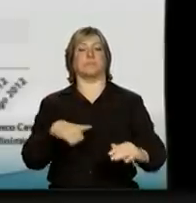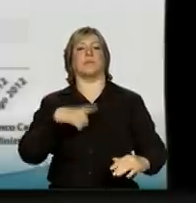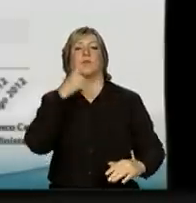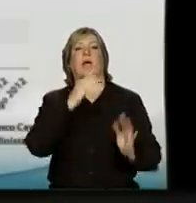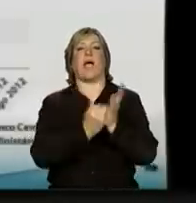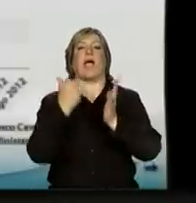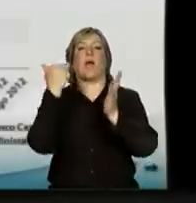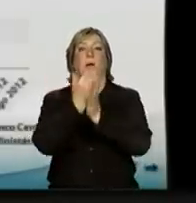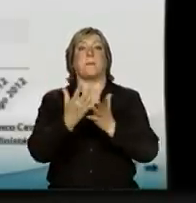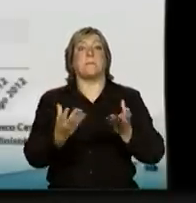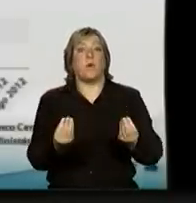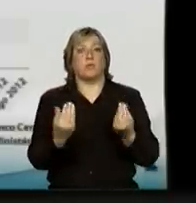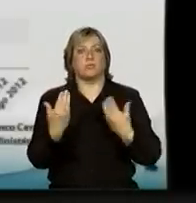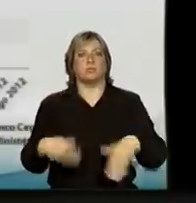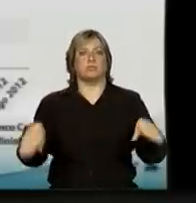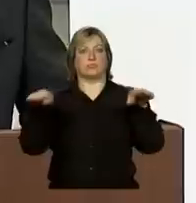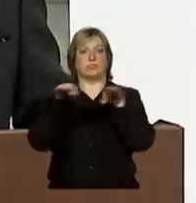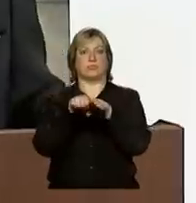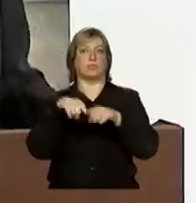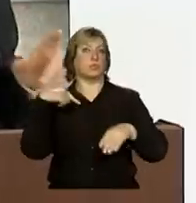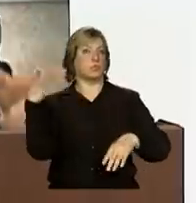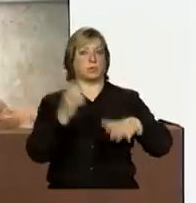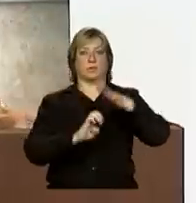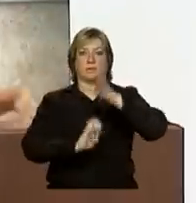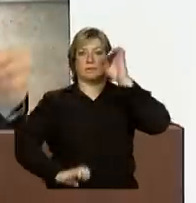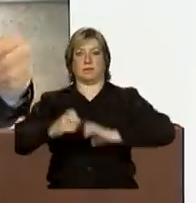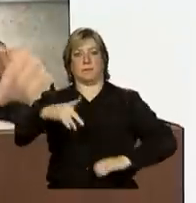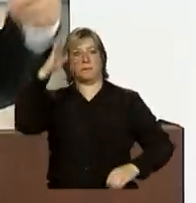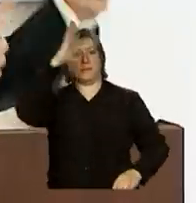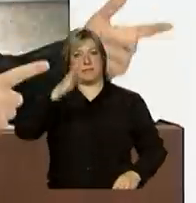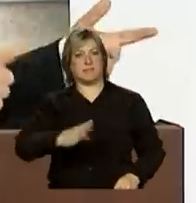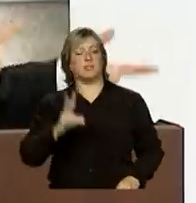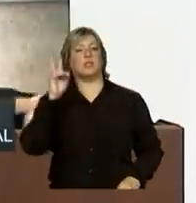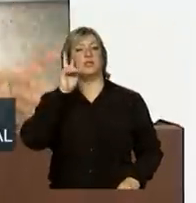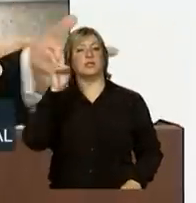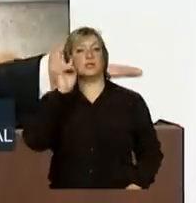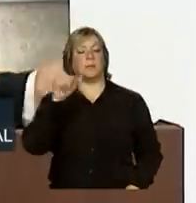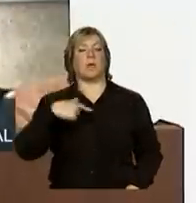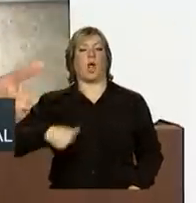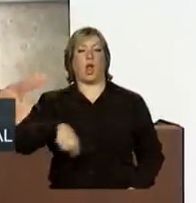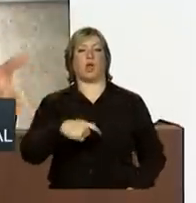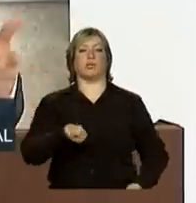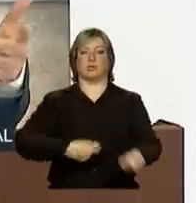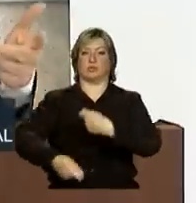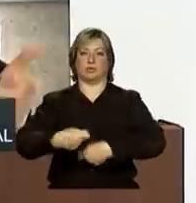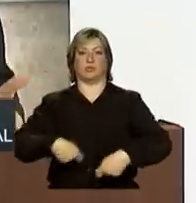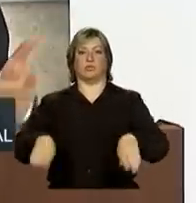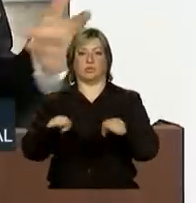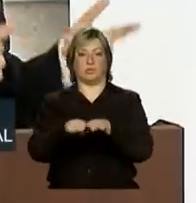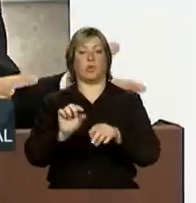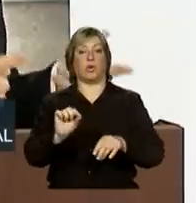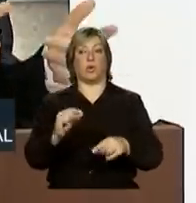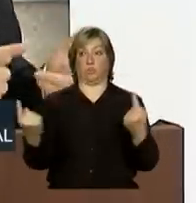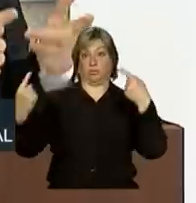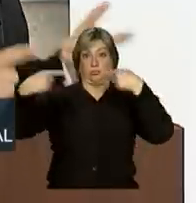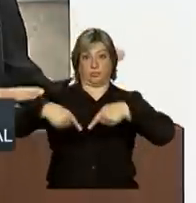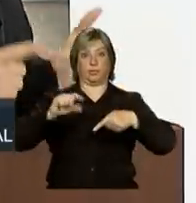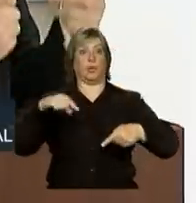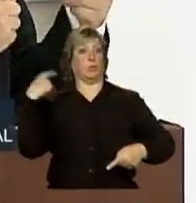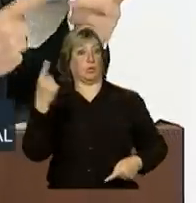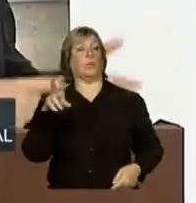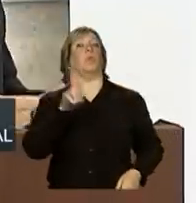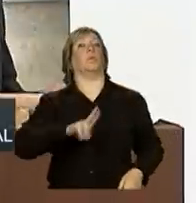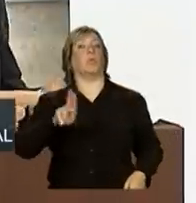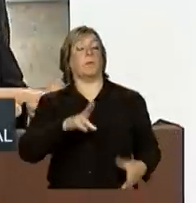aumentado muito a competitividade das empresas brasileiras em relação aos nossos concorrentes. Os nossos concorrentes usam